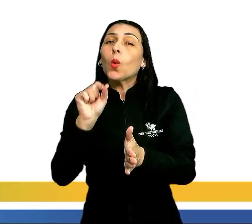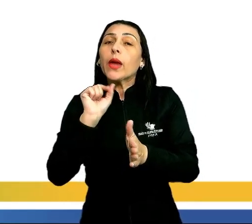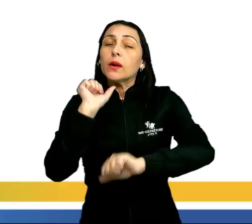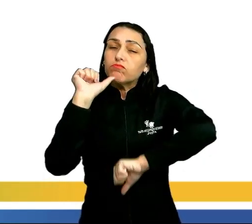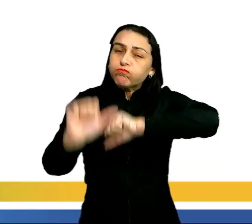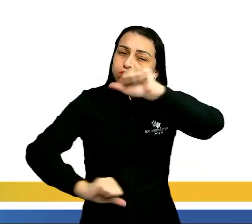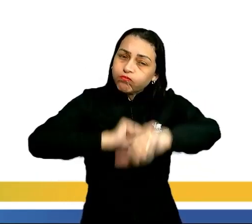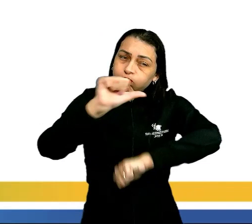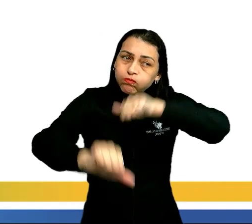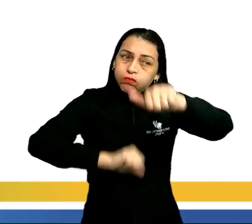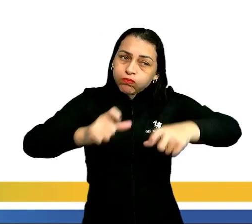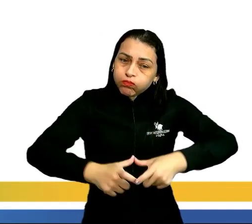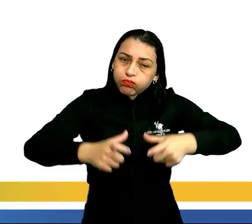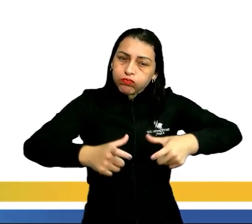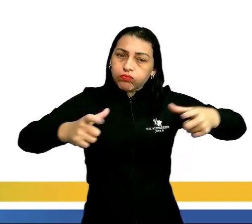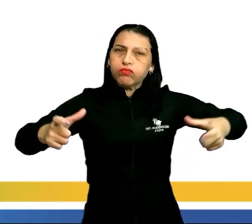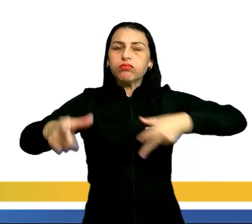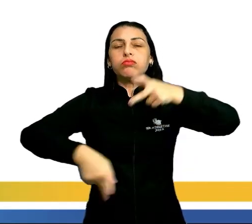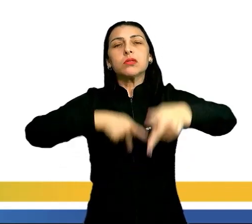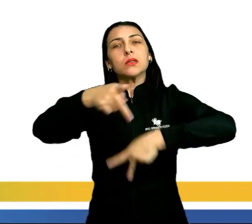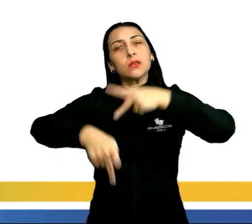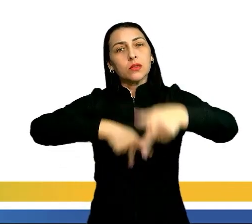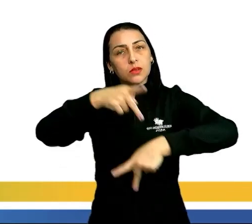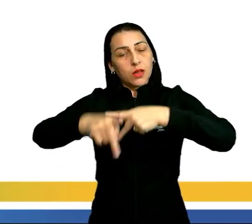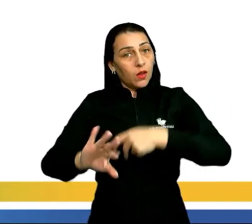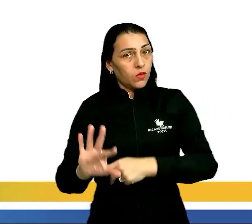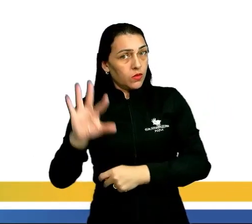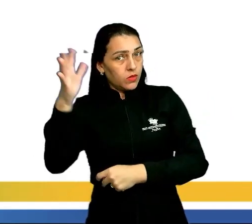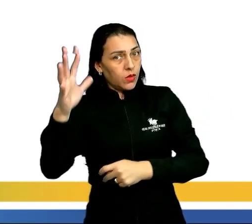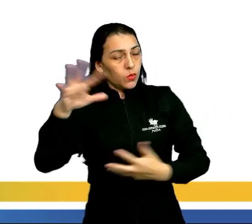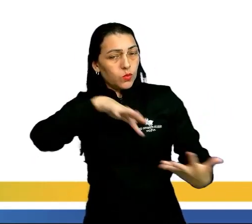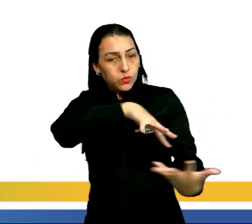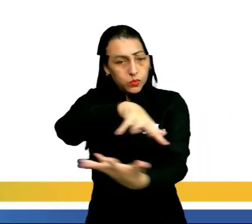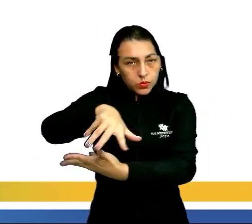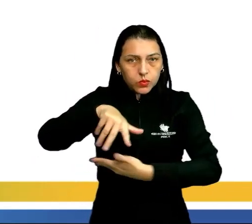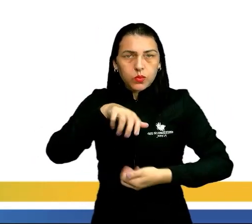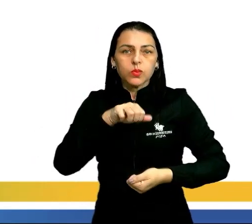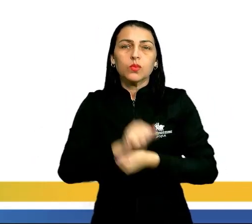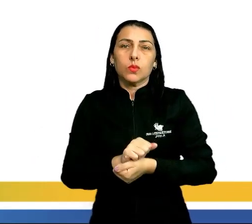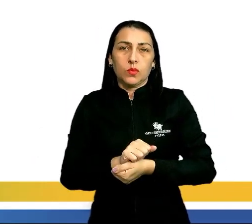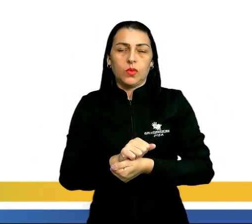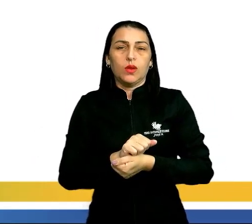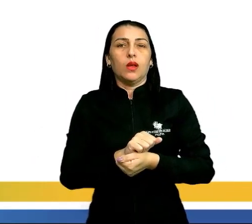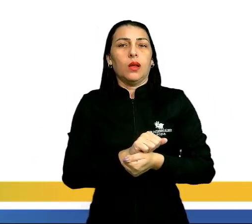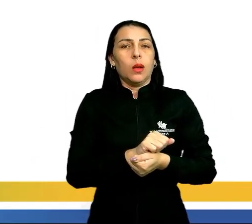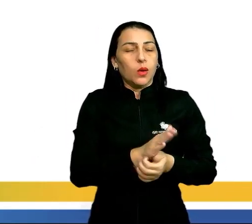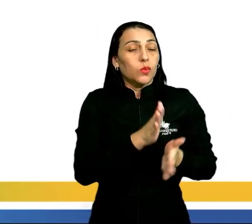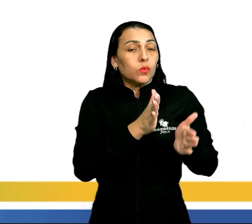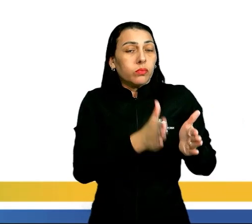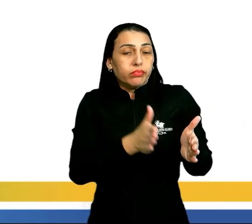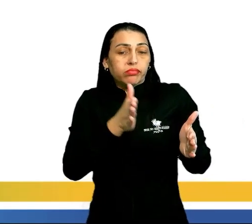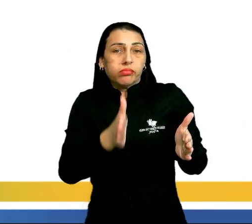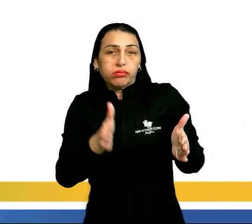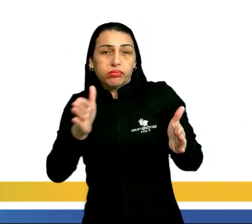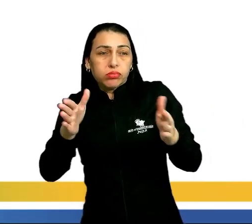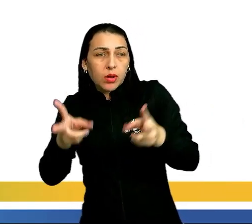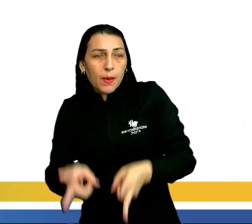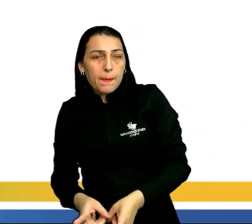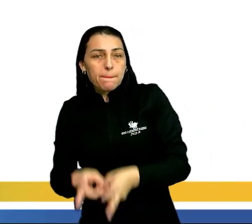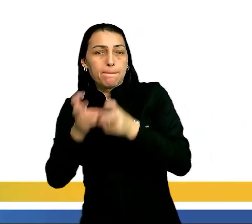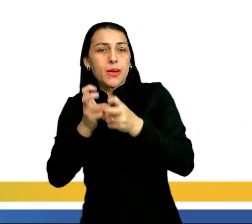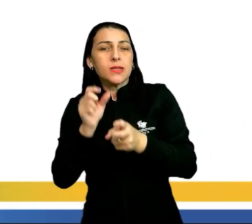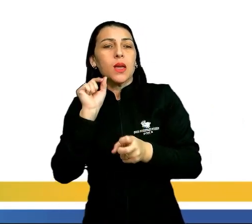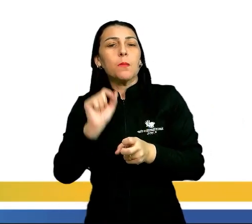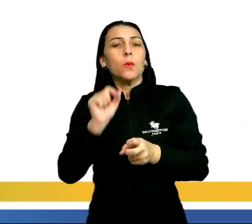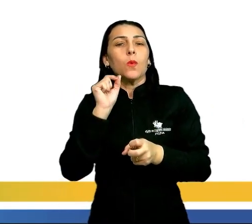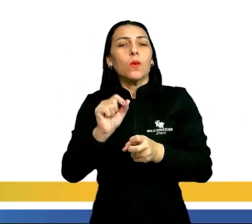a dinâmica do crescimento populacional que está ocorrendo no mundo. É um processo pelo qual percebe-se uma